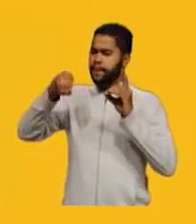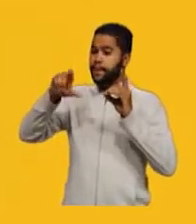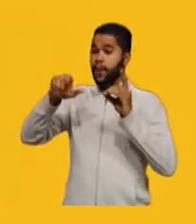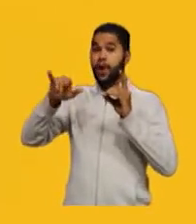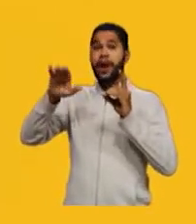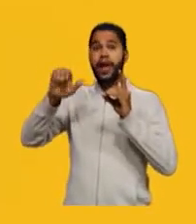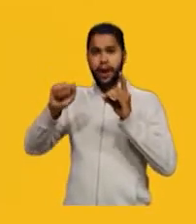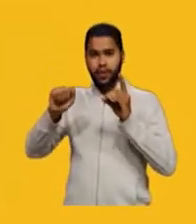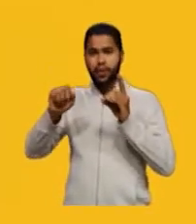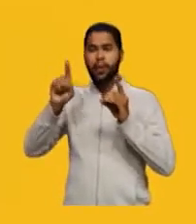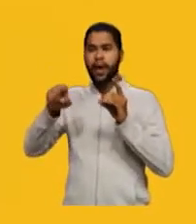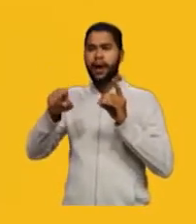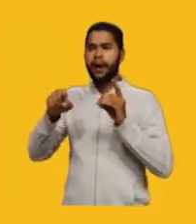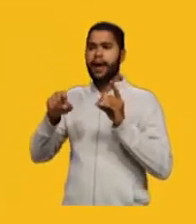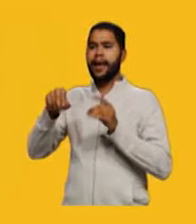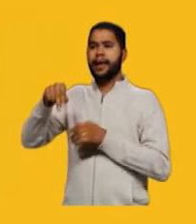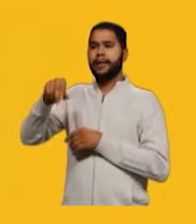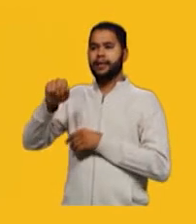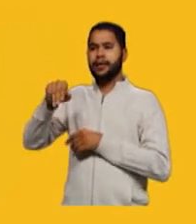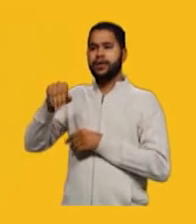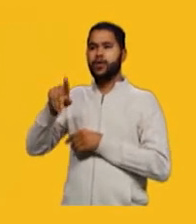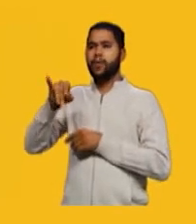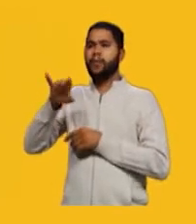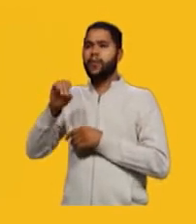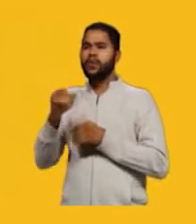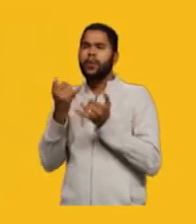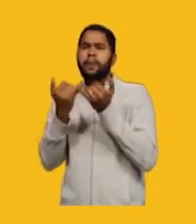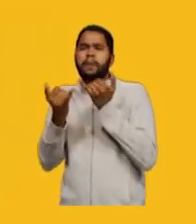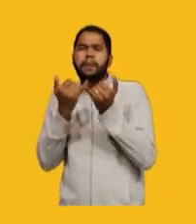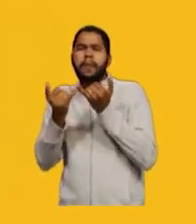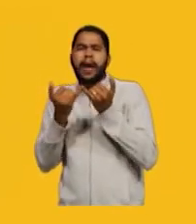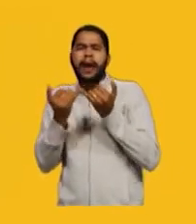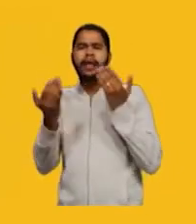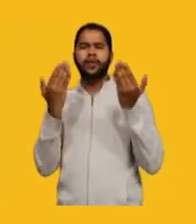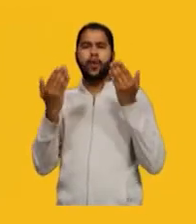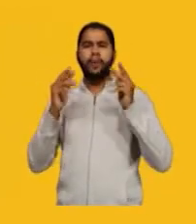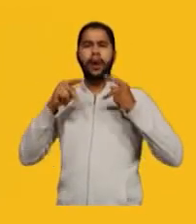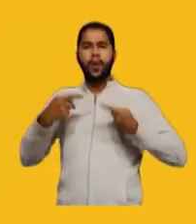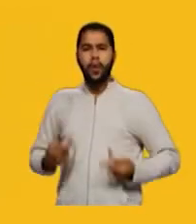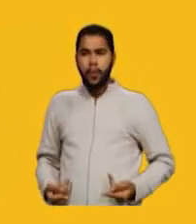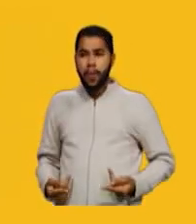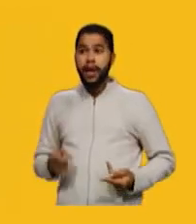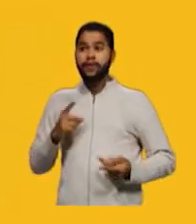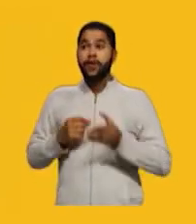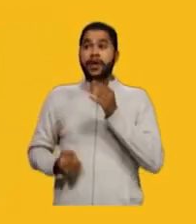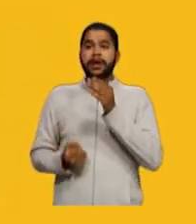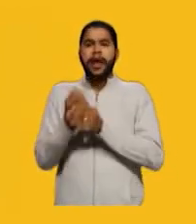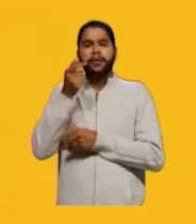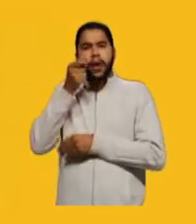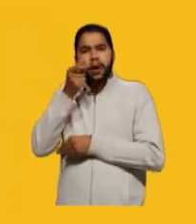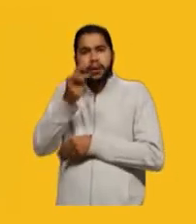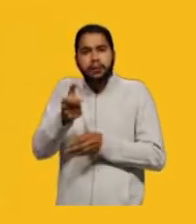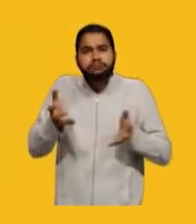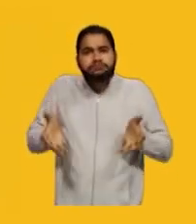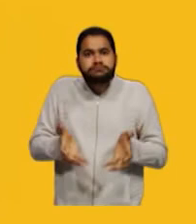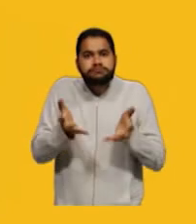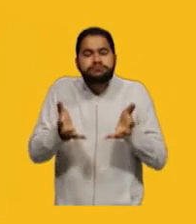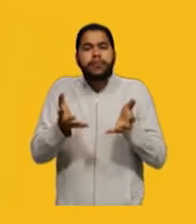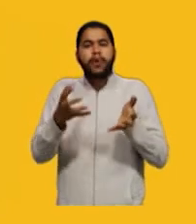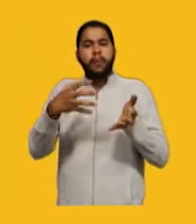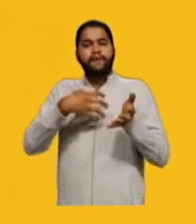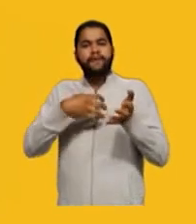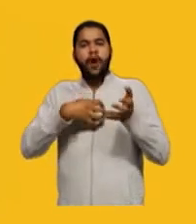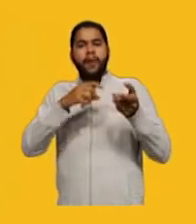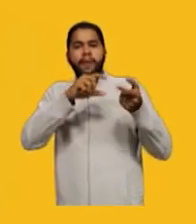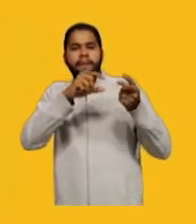foram criadas para estimular o interesse de jovens na compreensão da linguagem expressa em fórmulas estruturais,